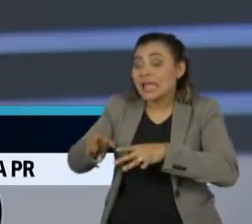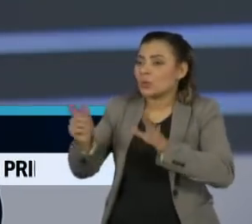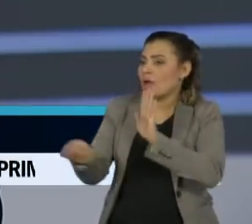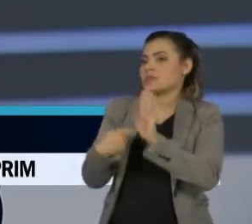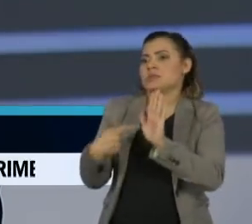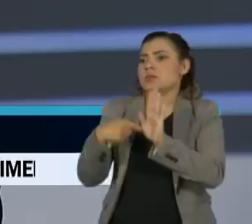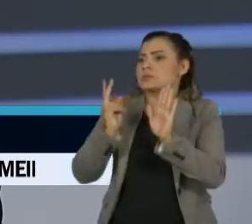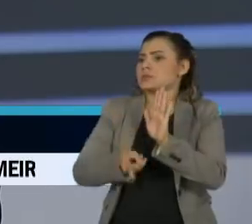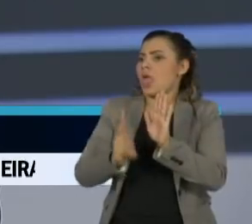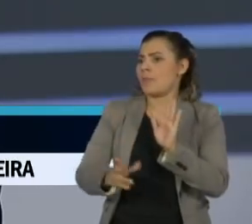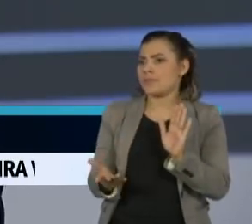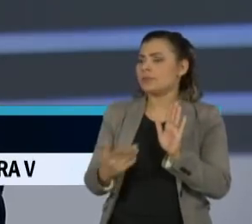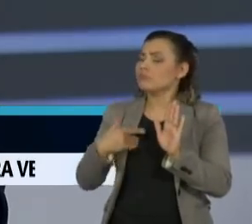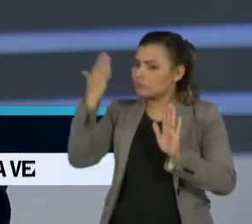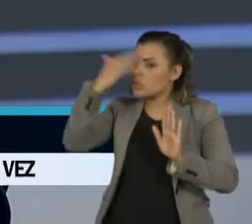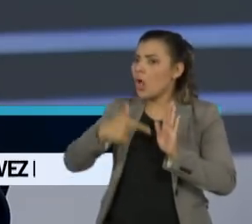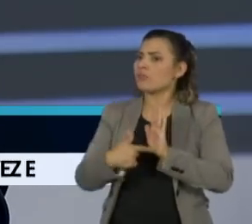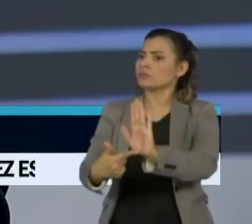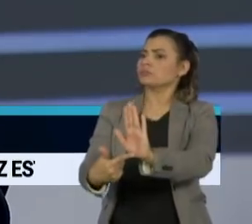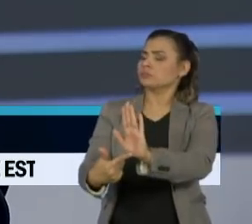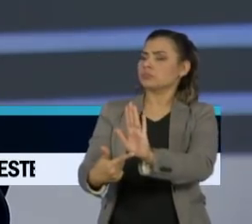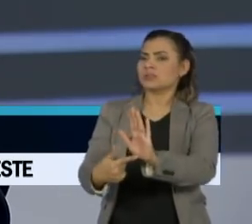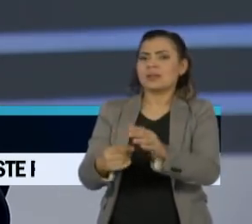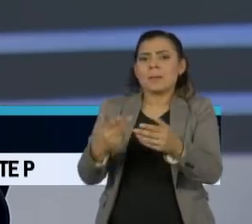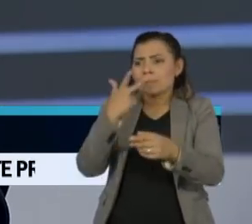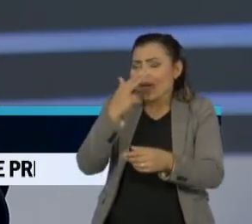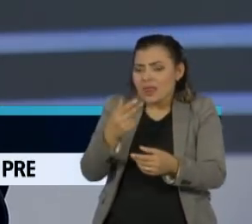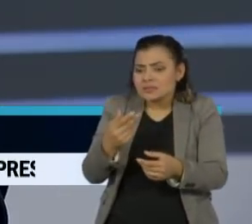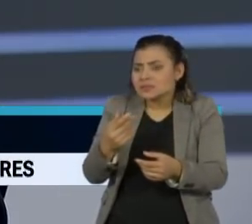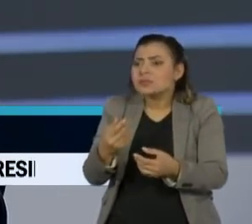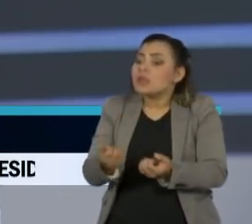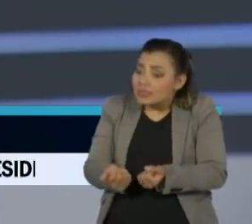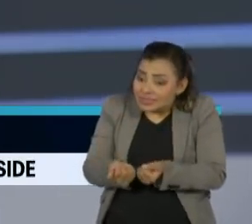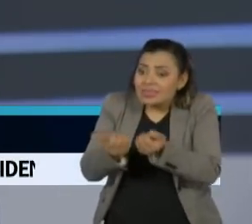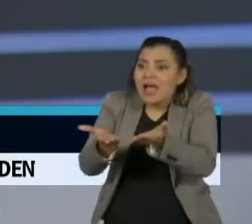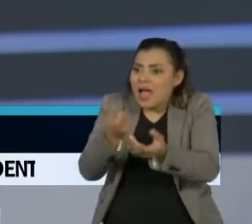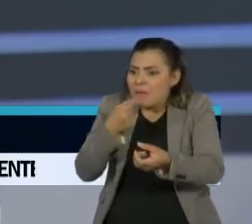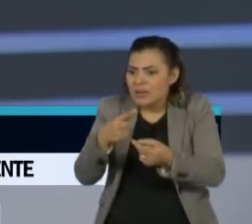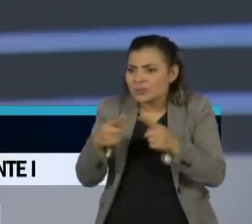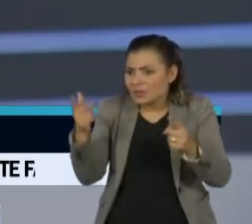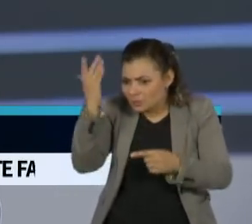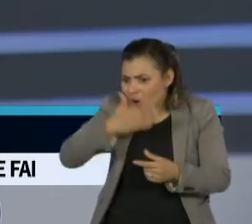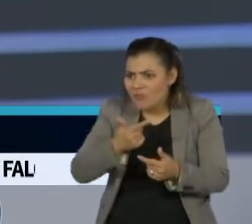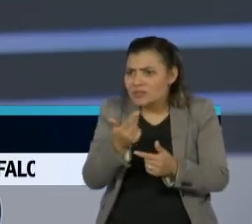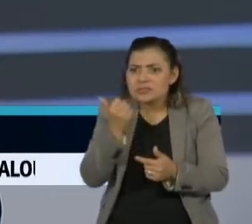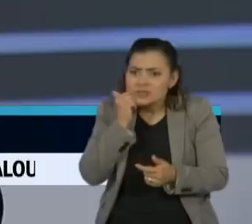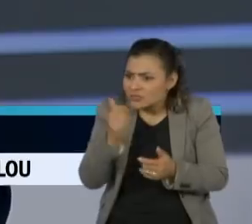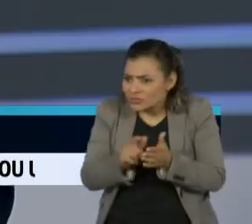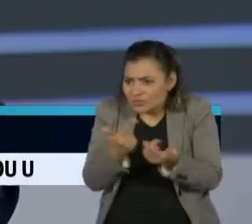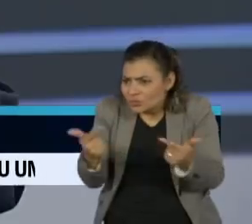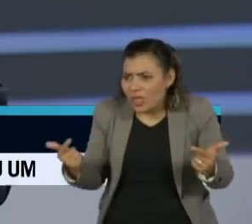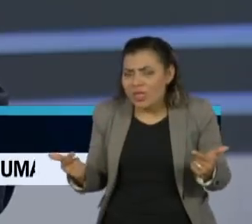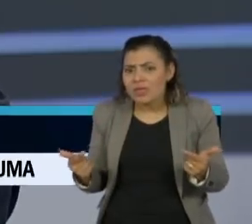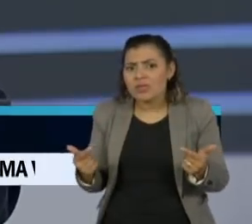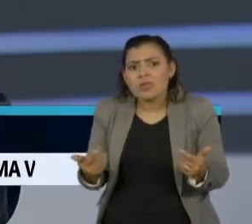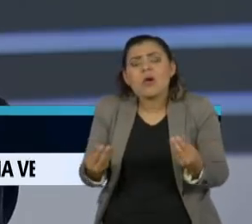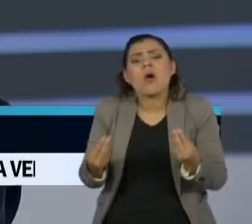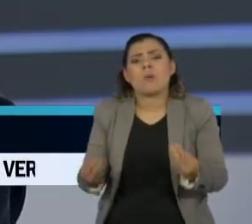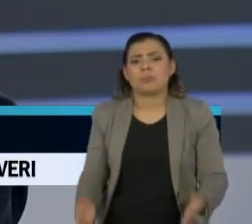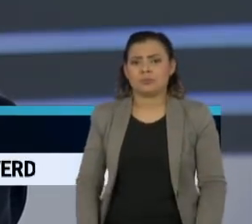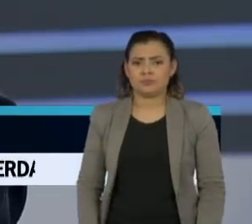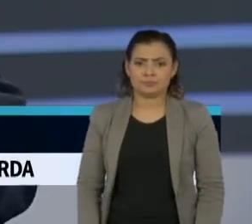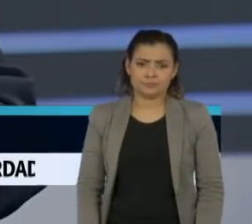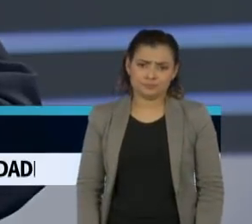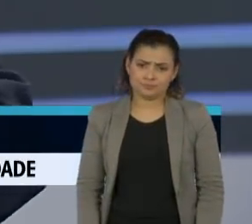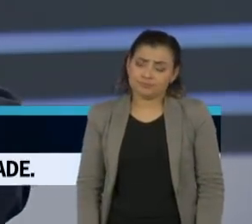Saúde que vai estar dizendo, dê isso, mesmo sem comprovação científica, mas com evidências, quer